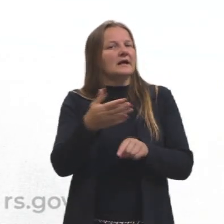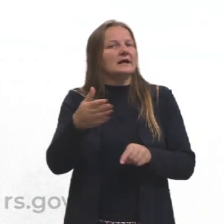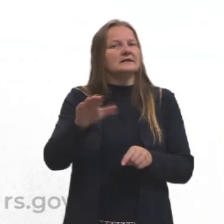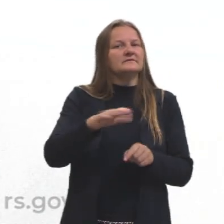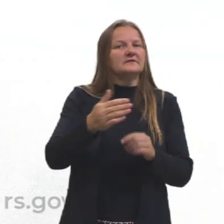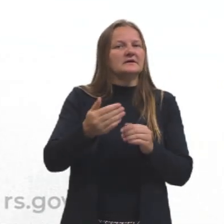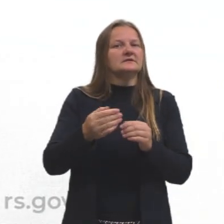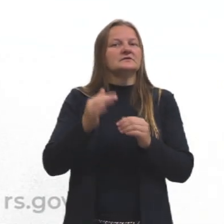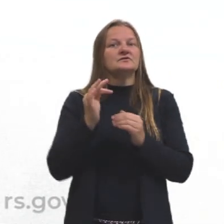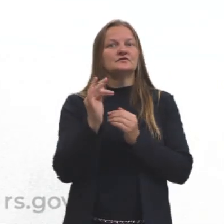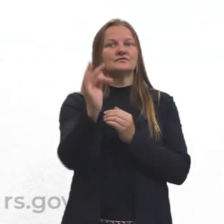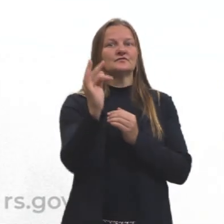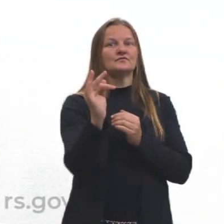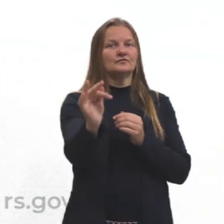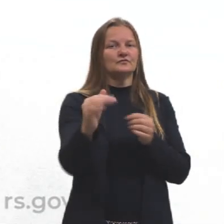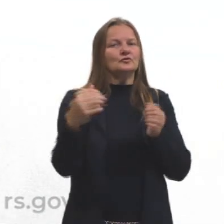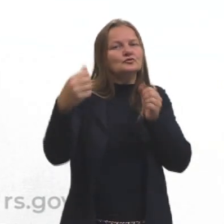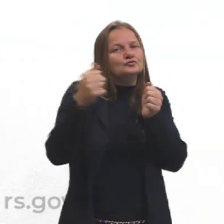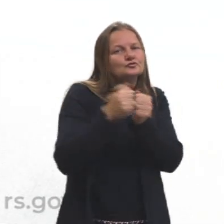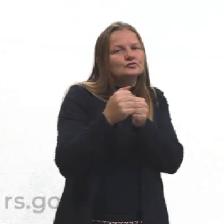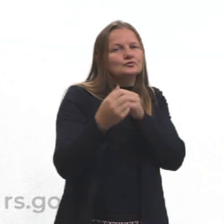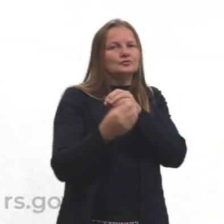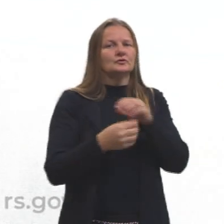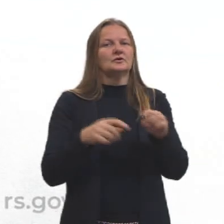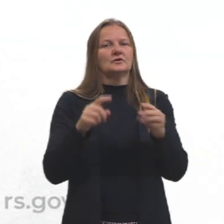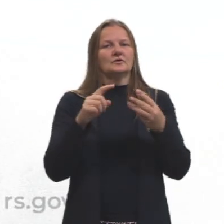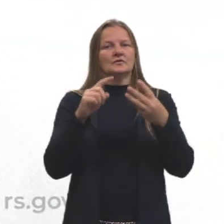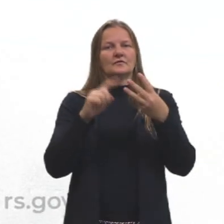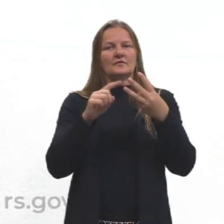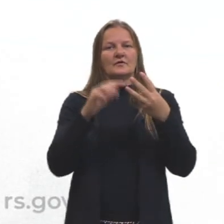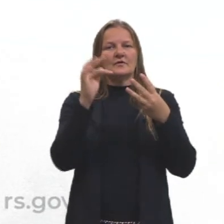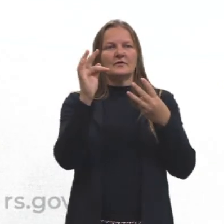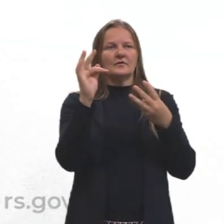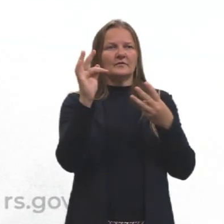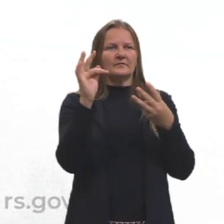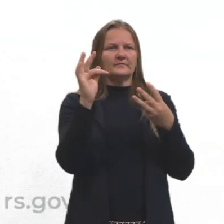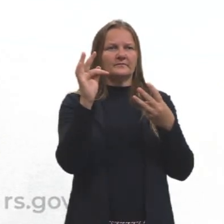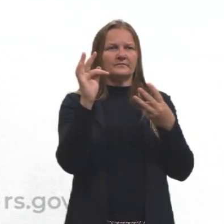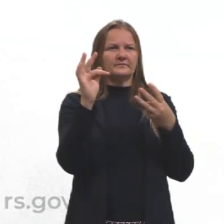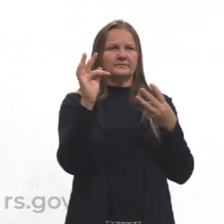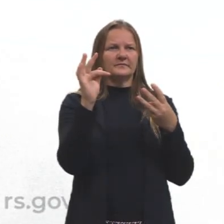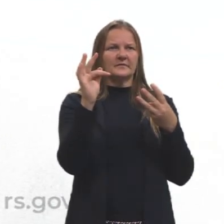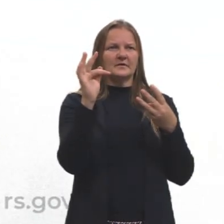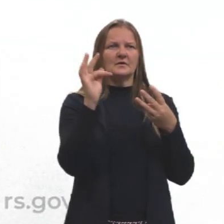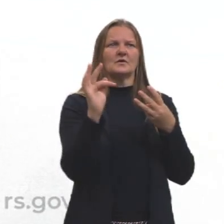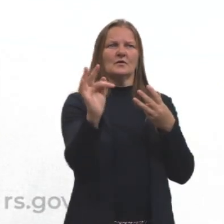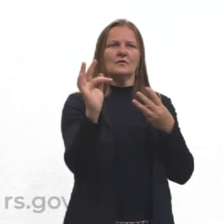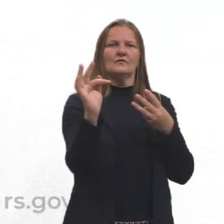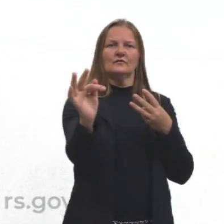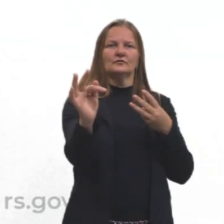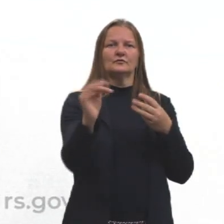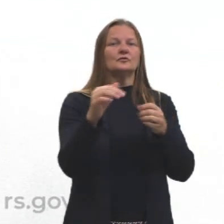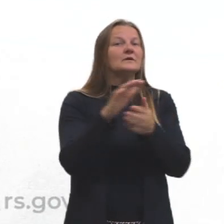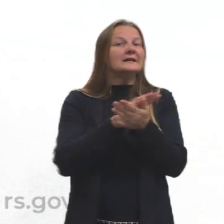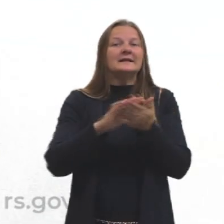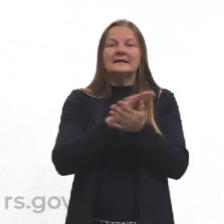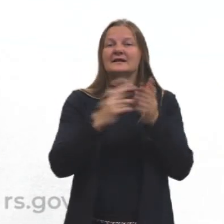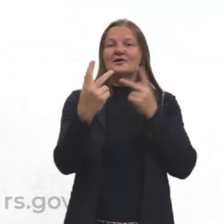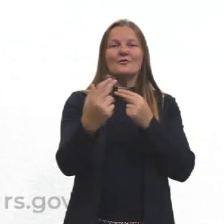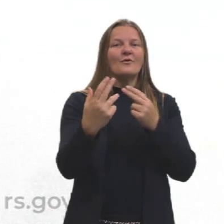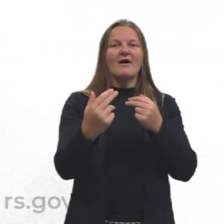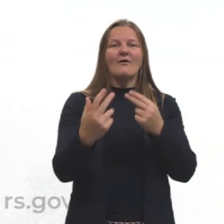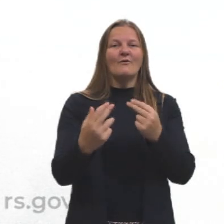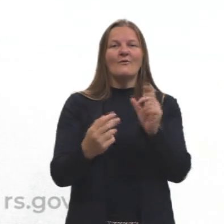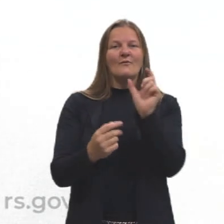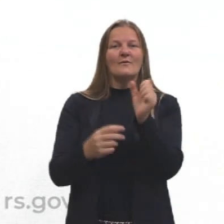ações futuras. E o future, que é o único que não recebe modificação no